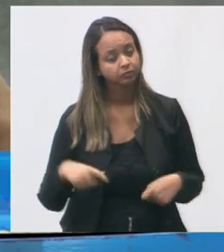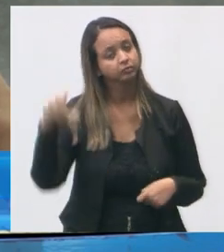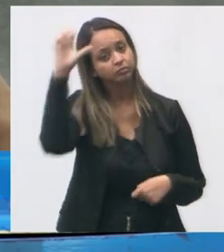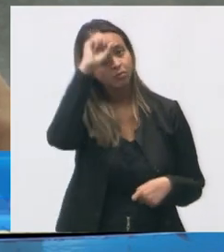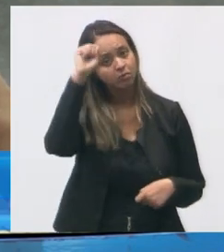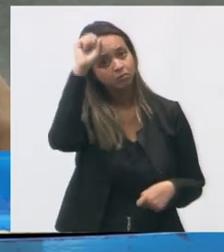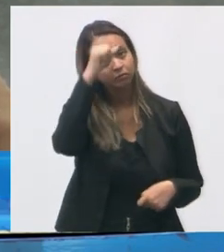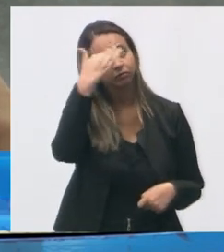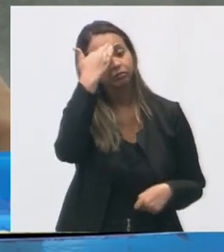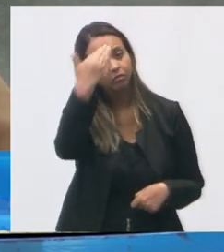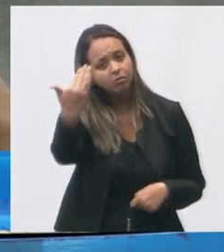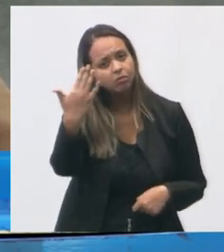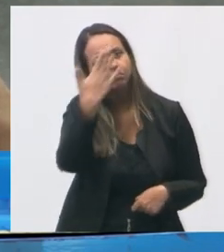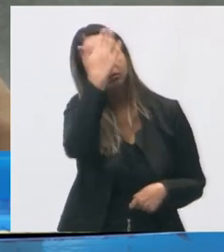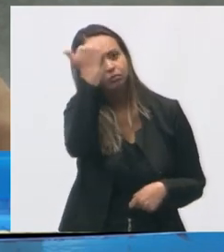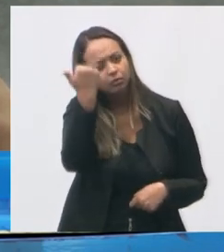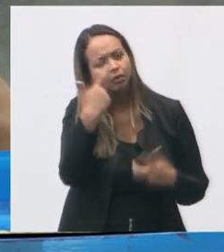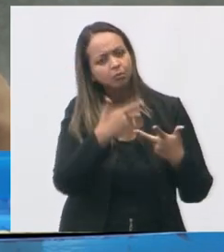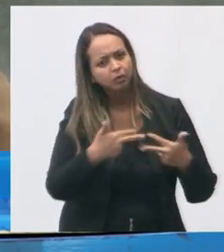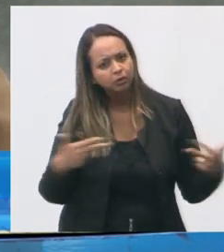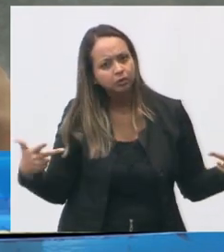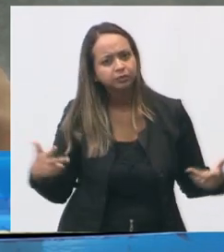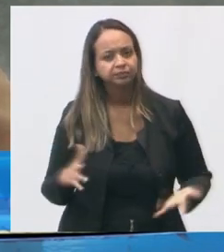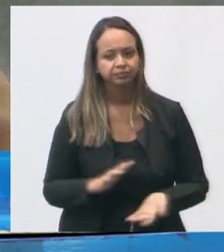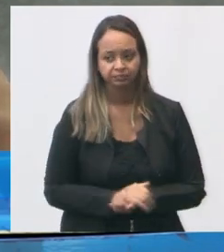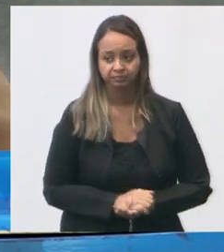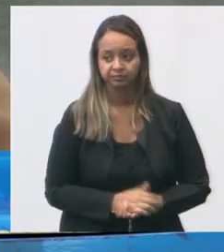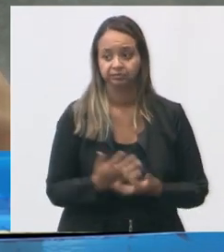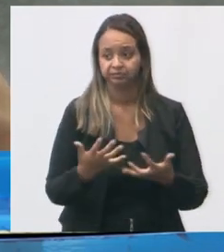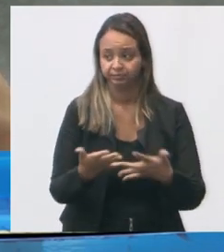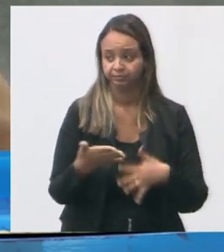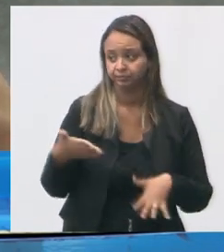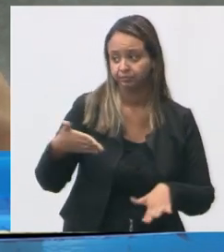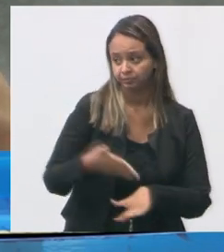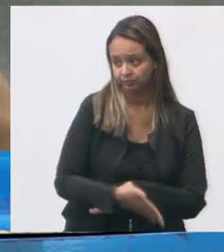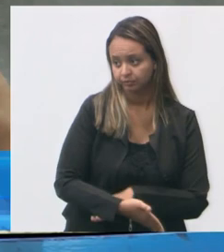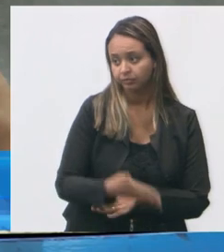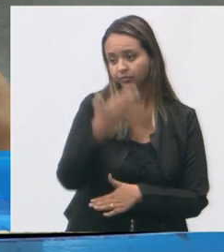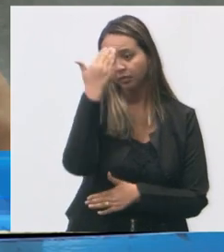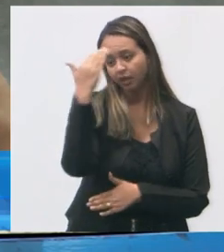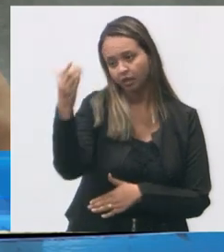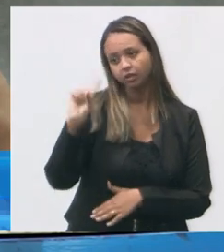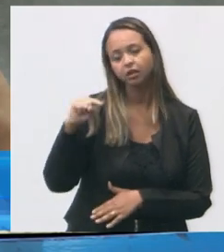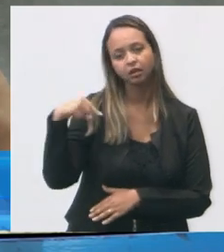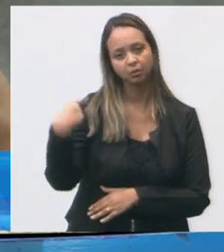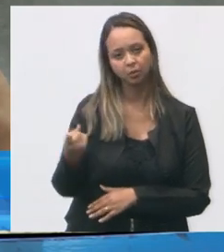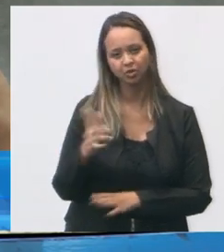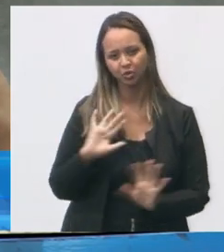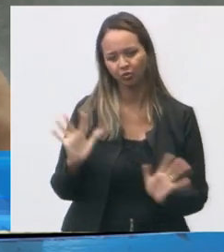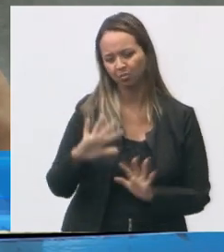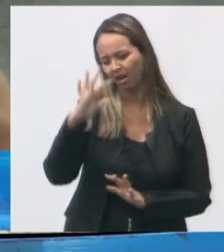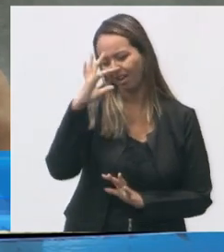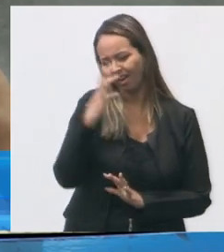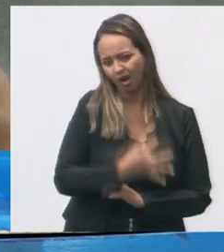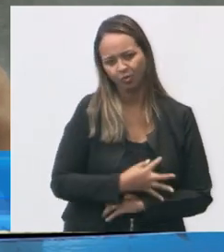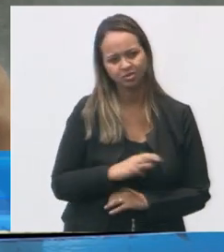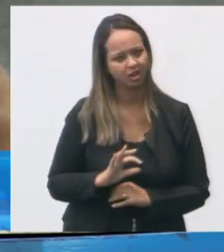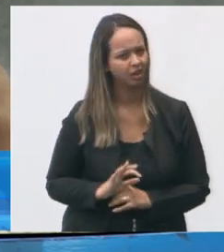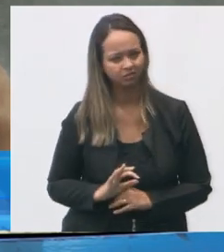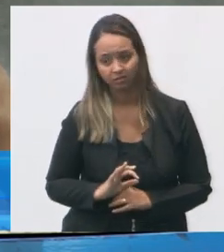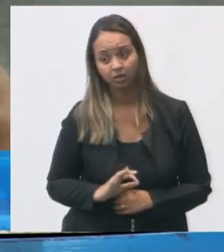as coisas. E eu quero vir aqui agradecer depois. Eu não vim para acusar, eu vim